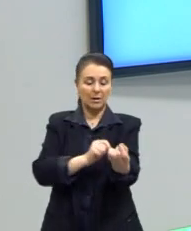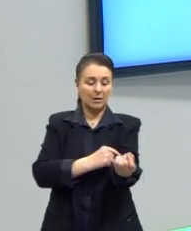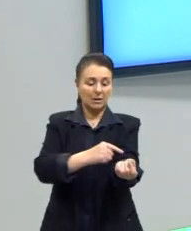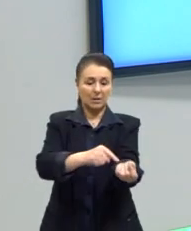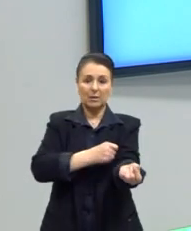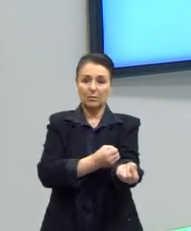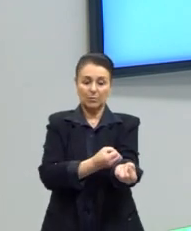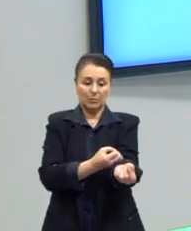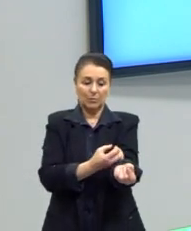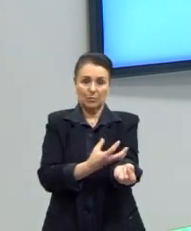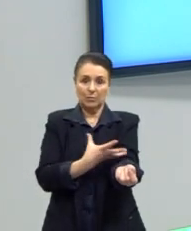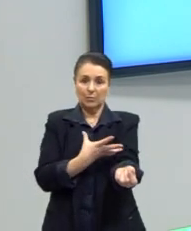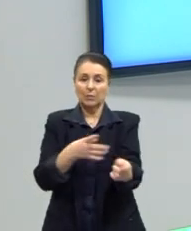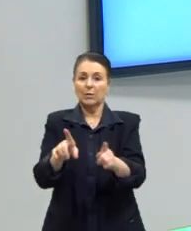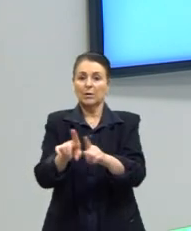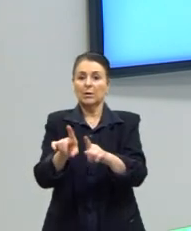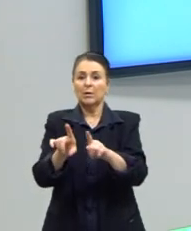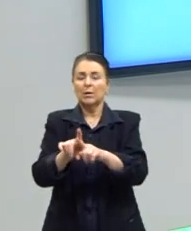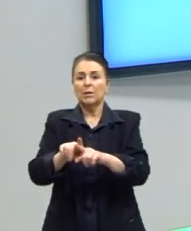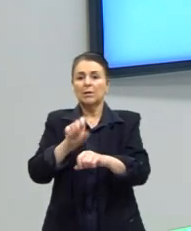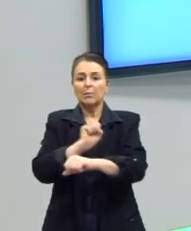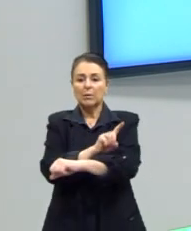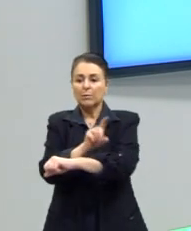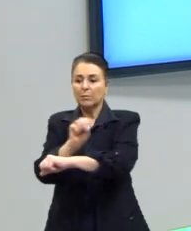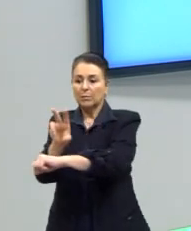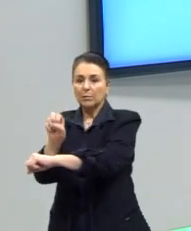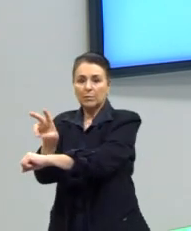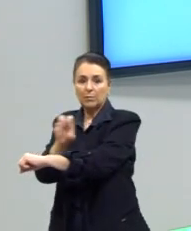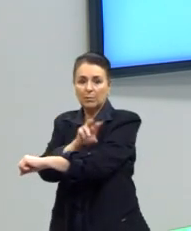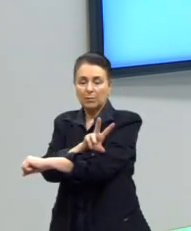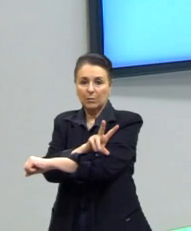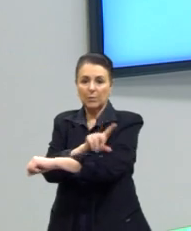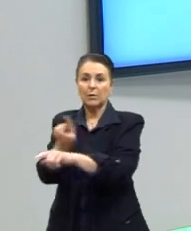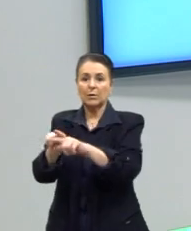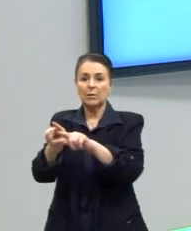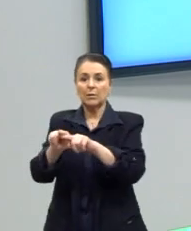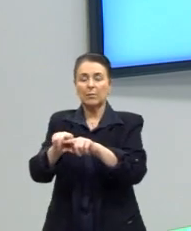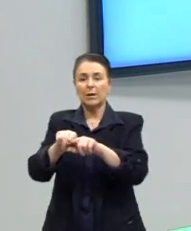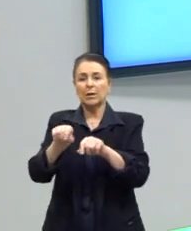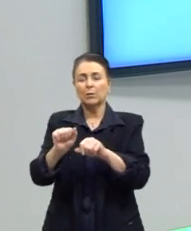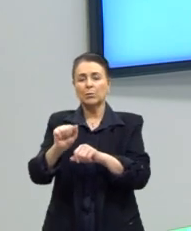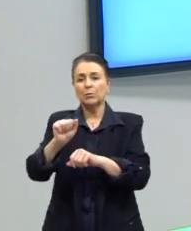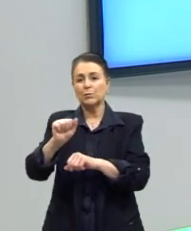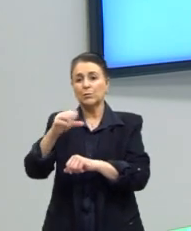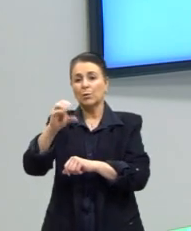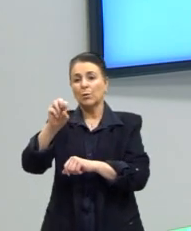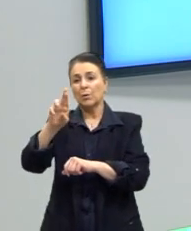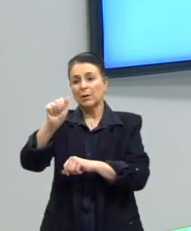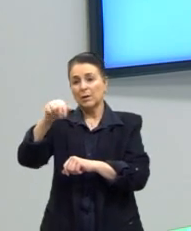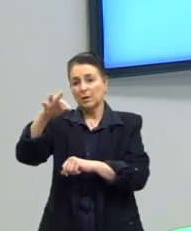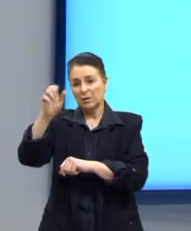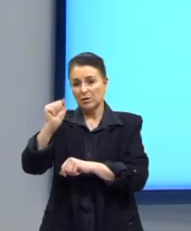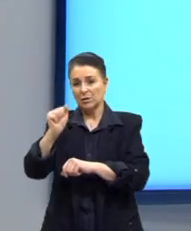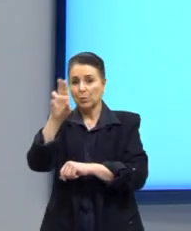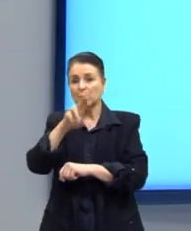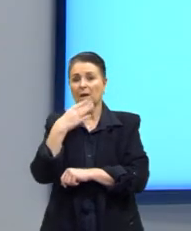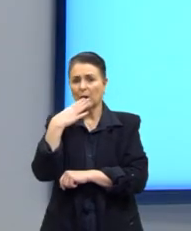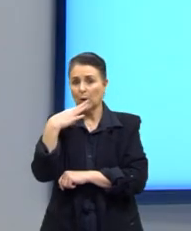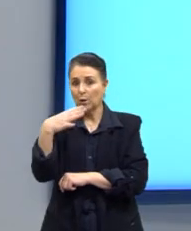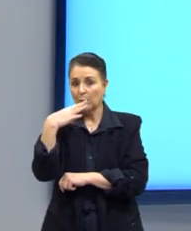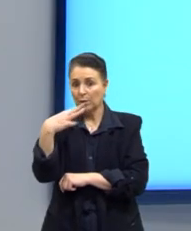agrotóxicos, fungicidas, aditivos e corantes. Como que se dá nome aos